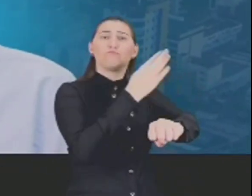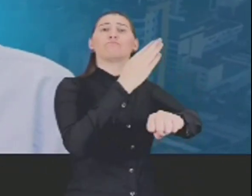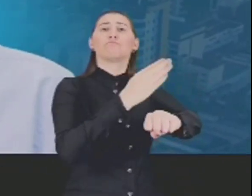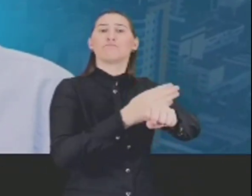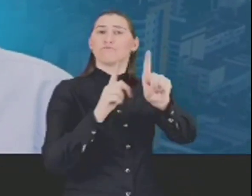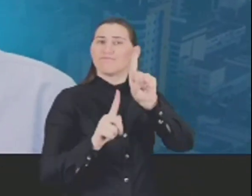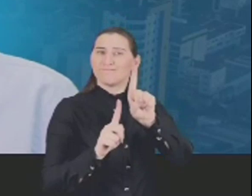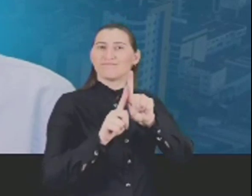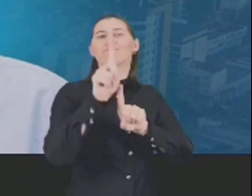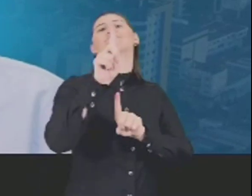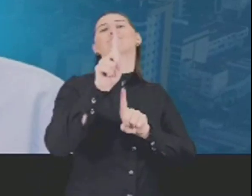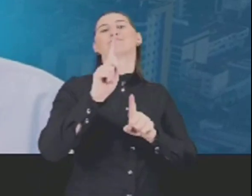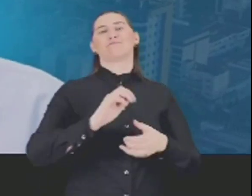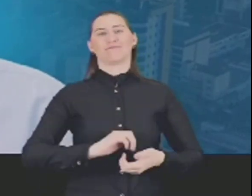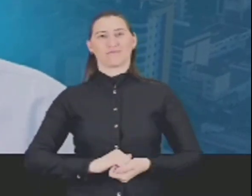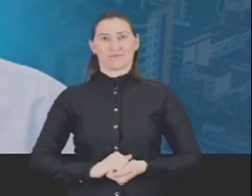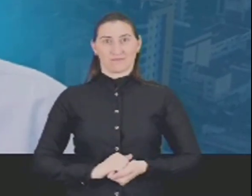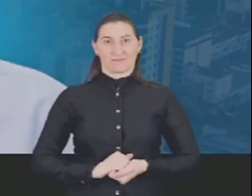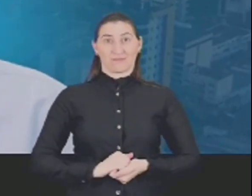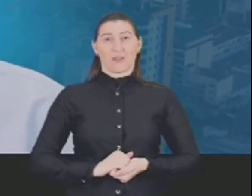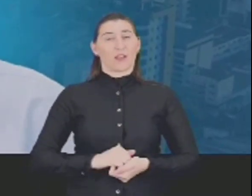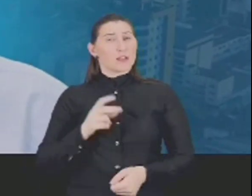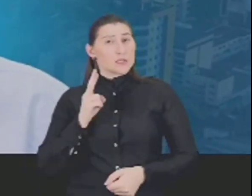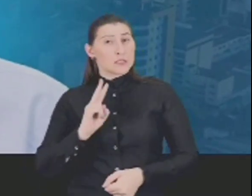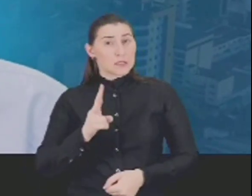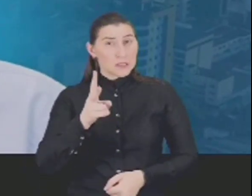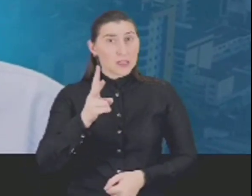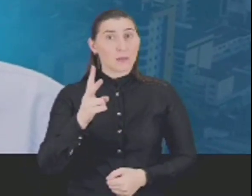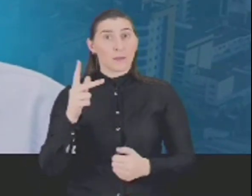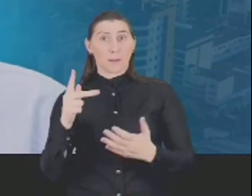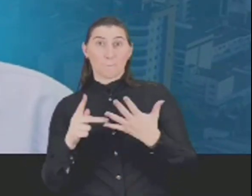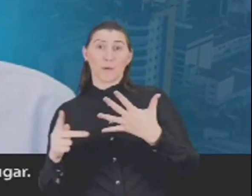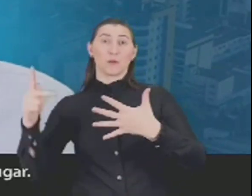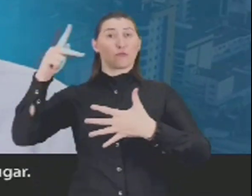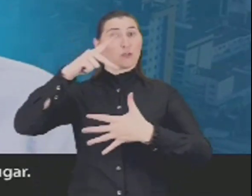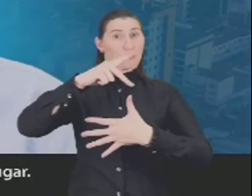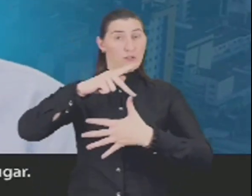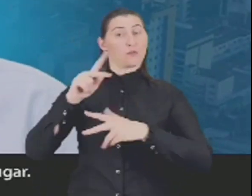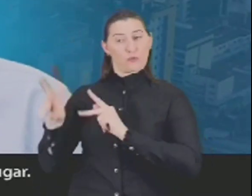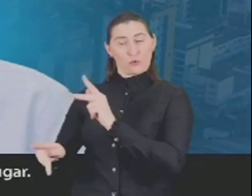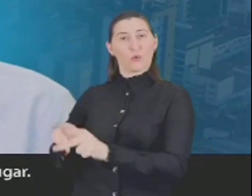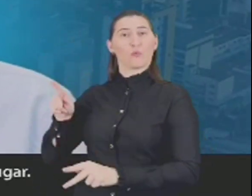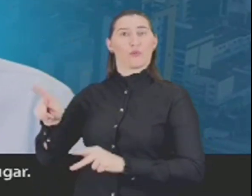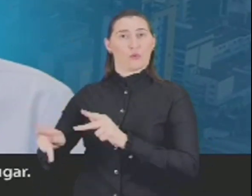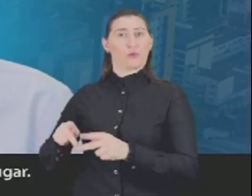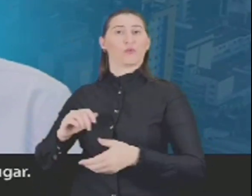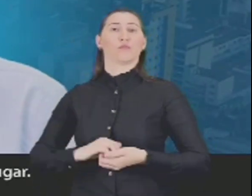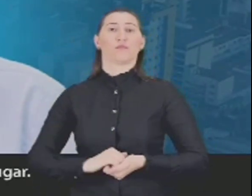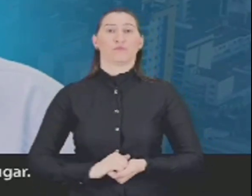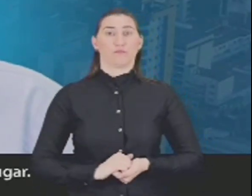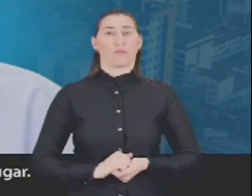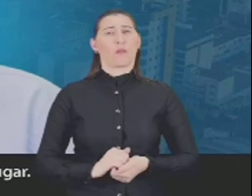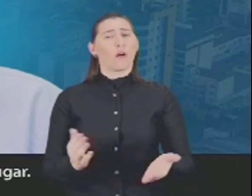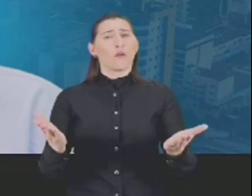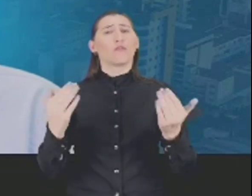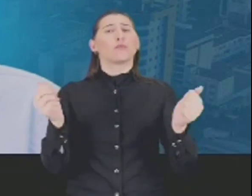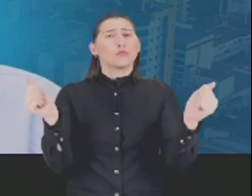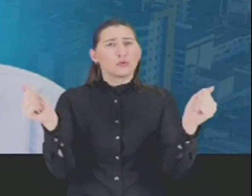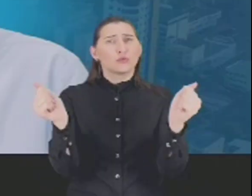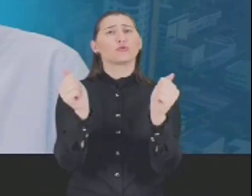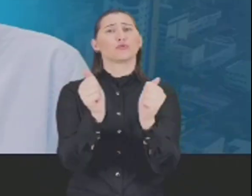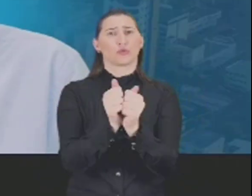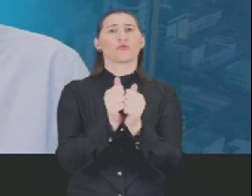oportunidades para que Beltrão continue avançando, sempre colocando as pessoas em primeiro lugar.